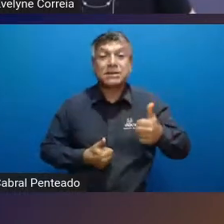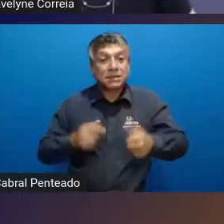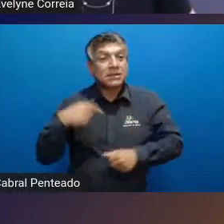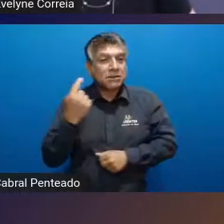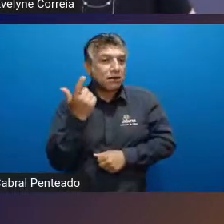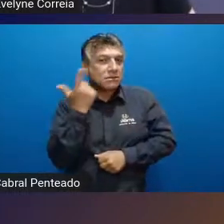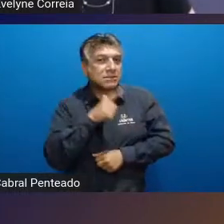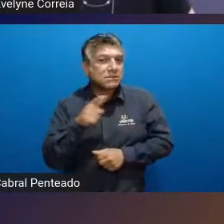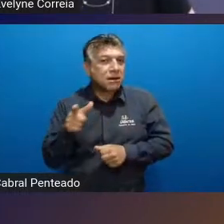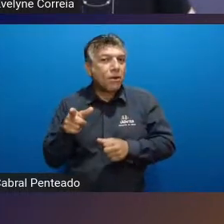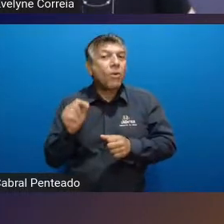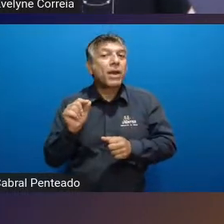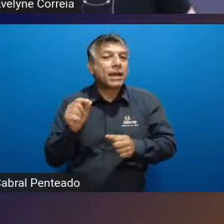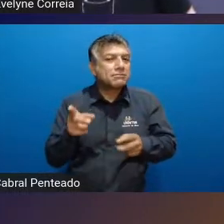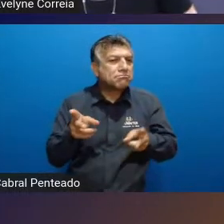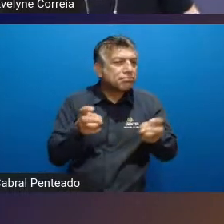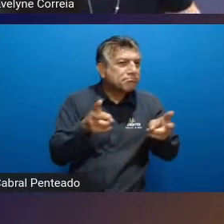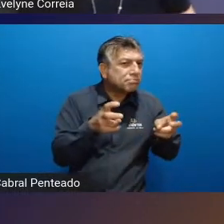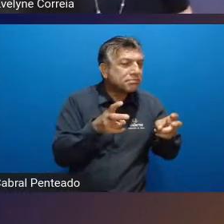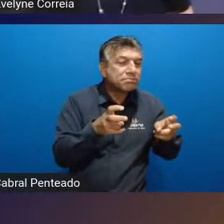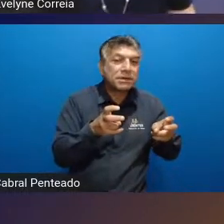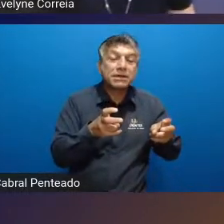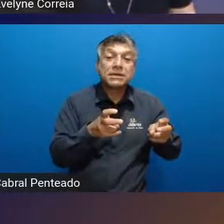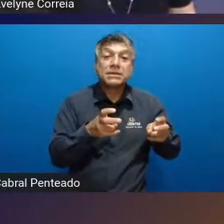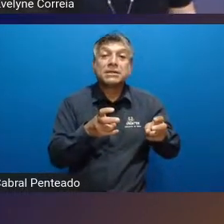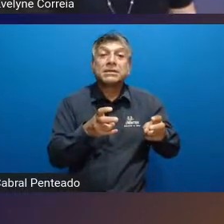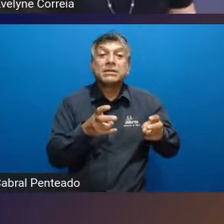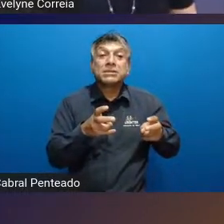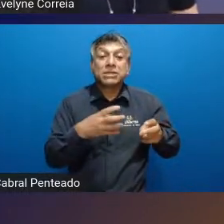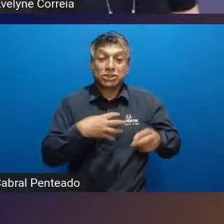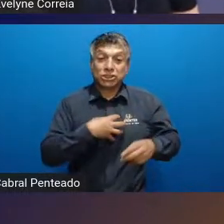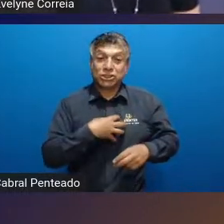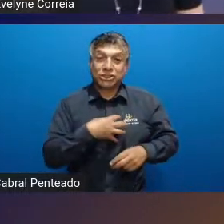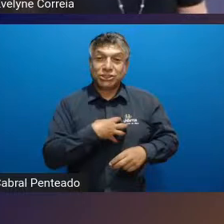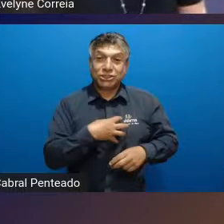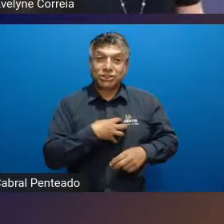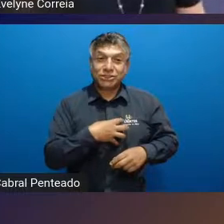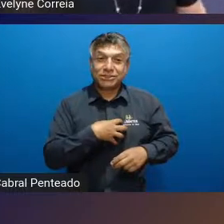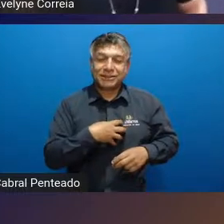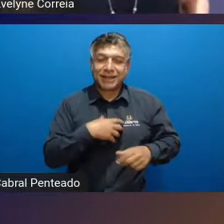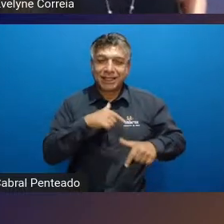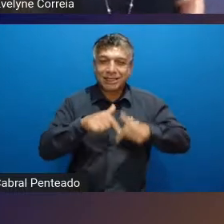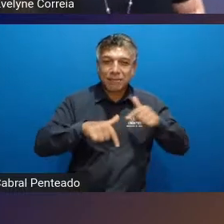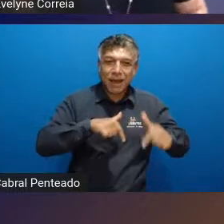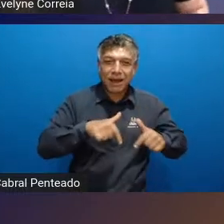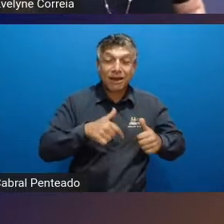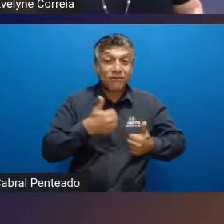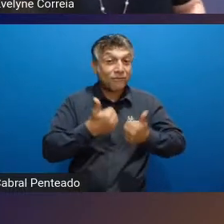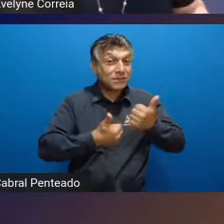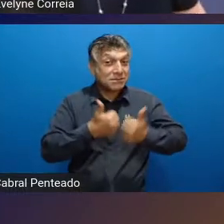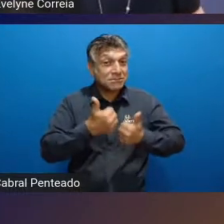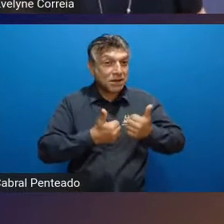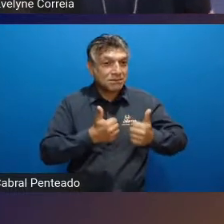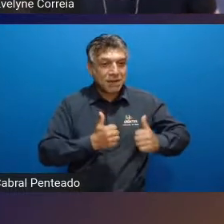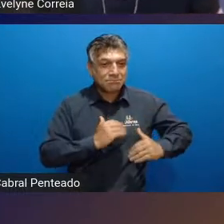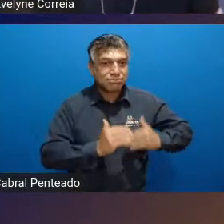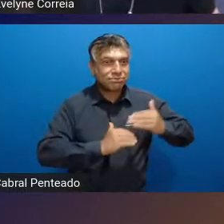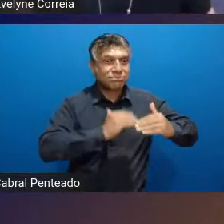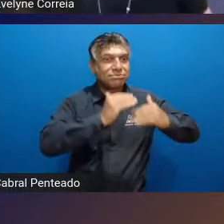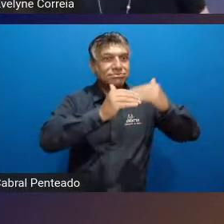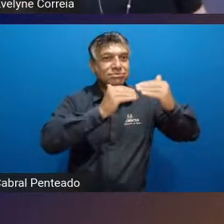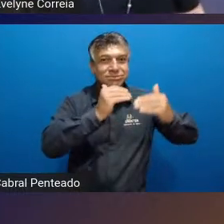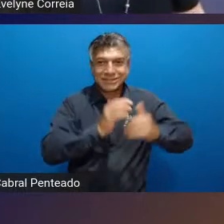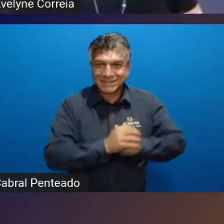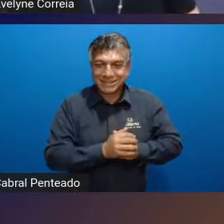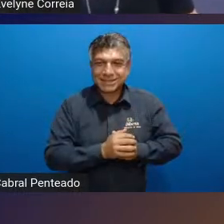perceber uma evolução do jeito e da forma de se jogar futebol pois ali